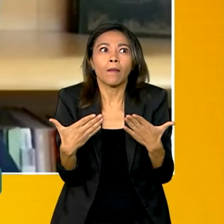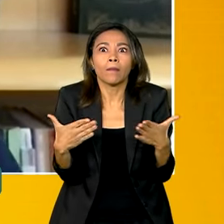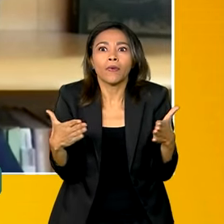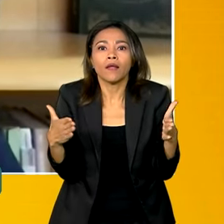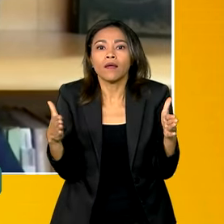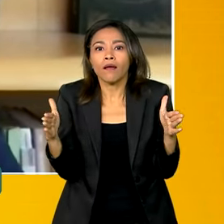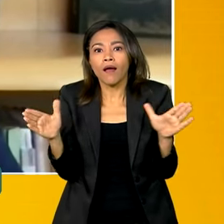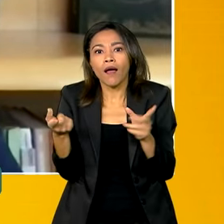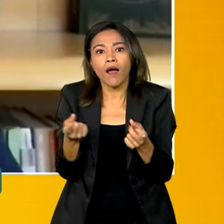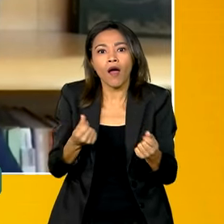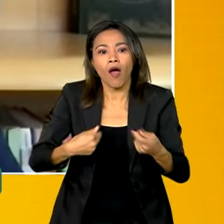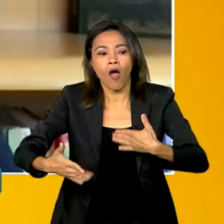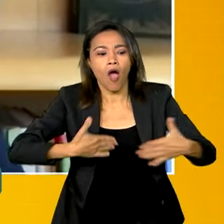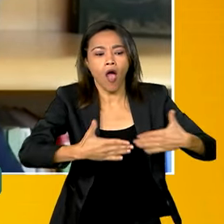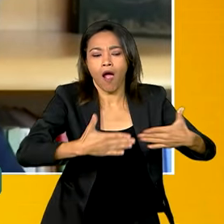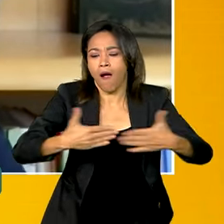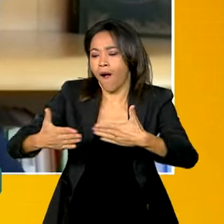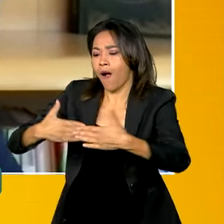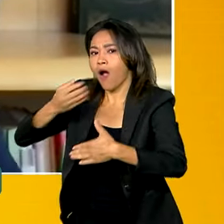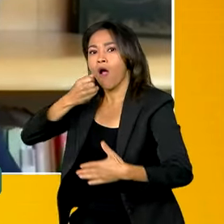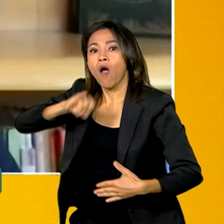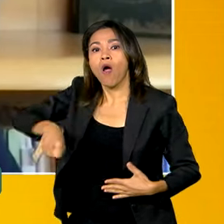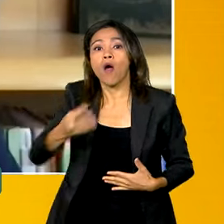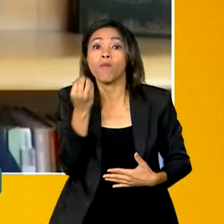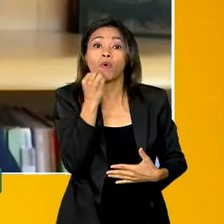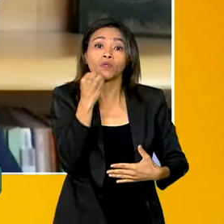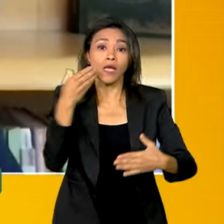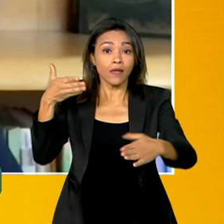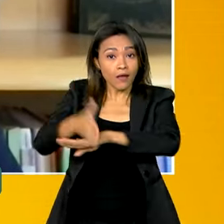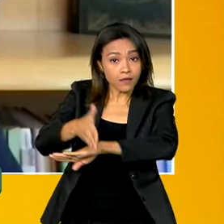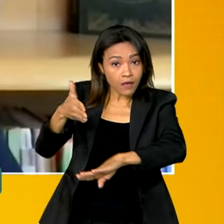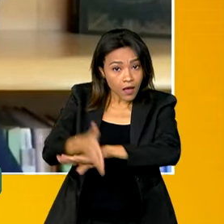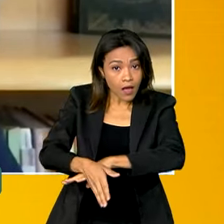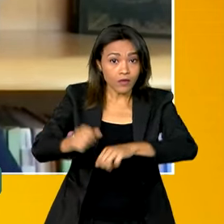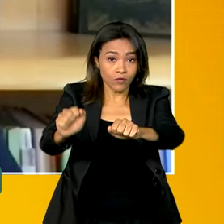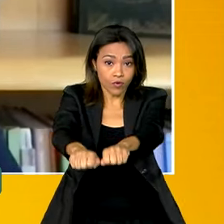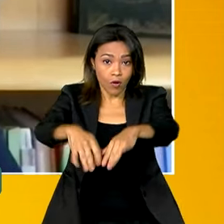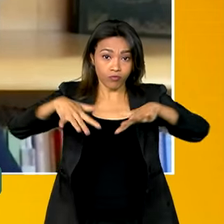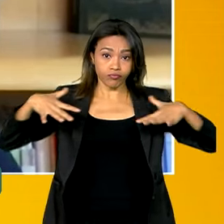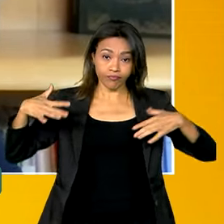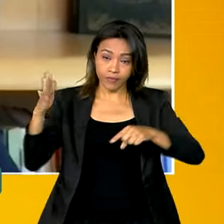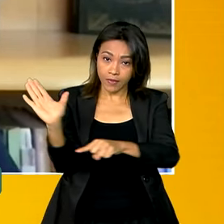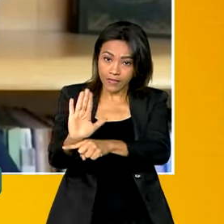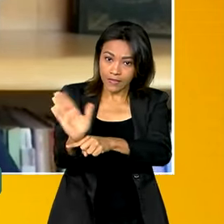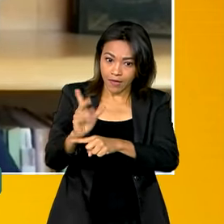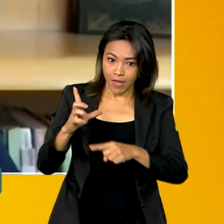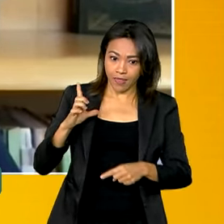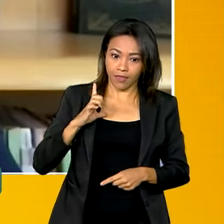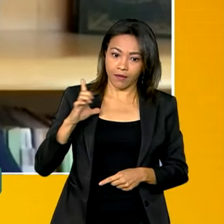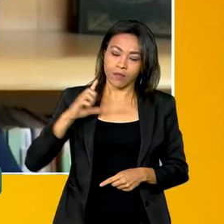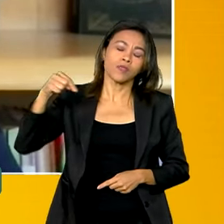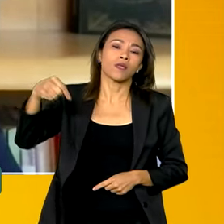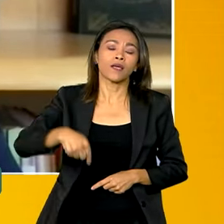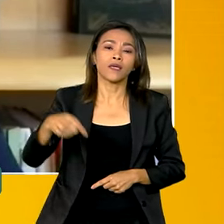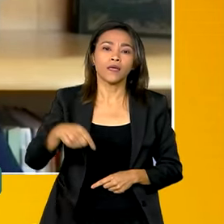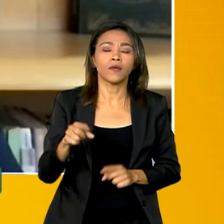essa oportunidade do acesso ao cinema. Então, nós encontramos aqui um quadro que